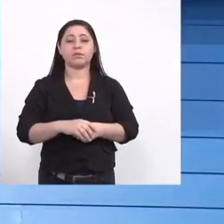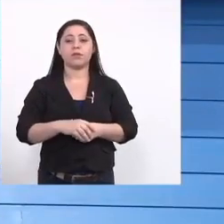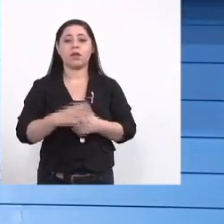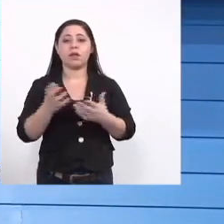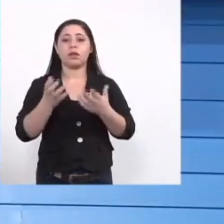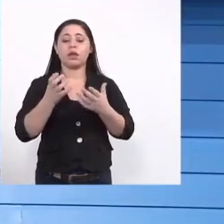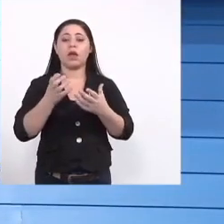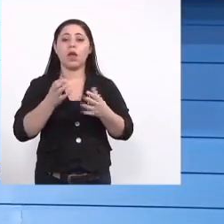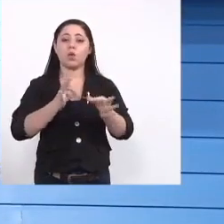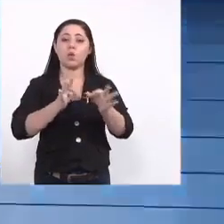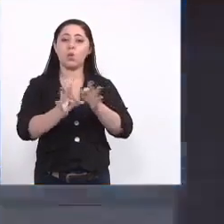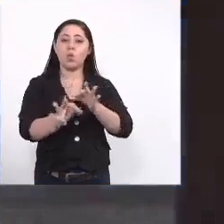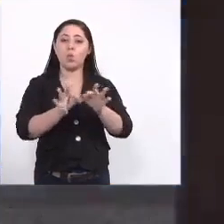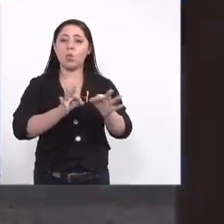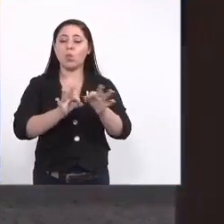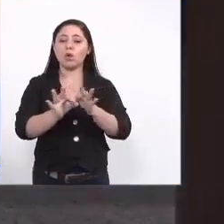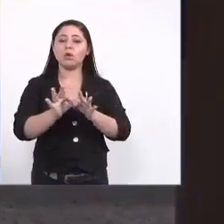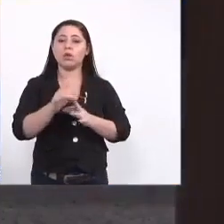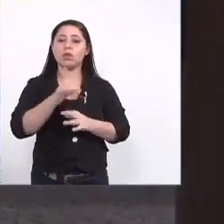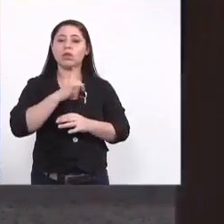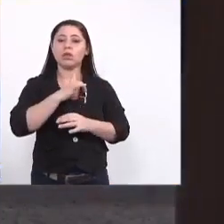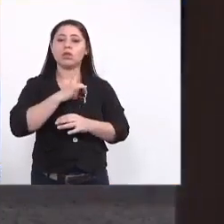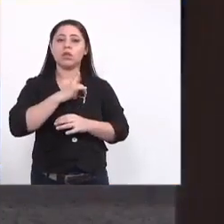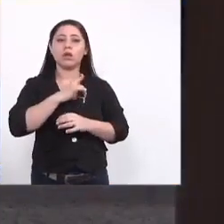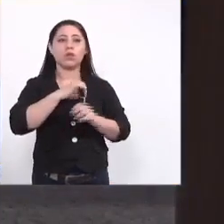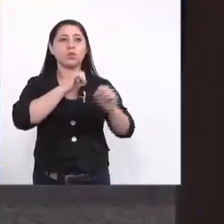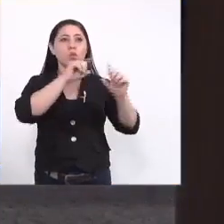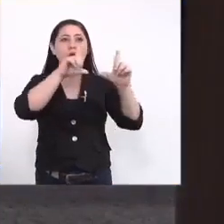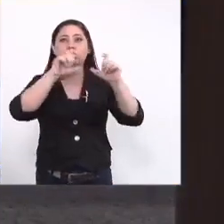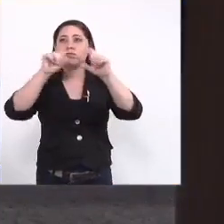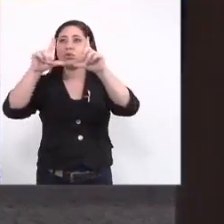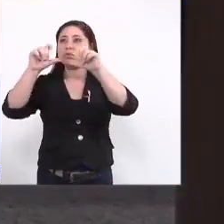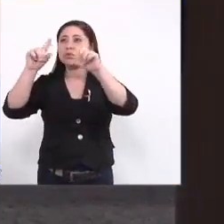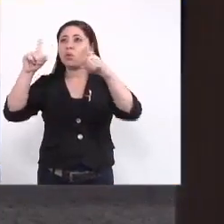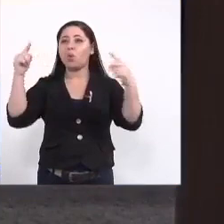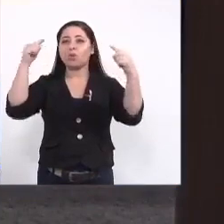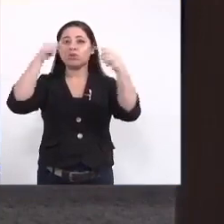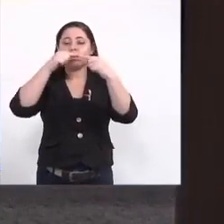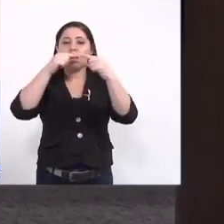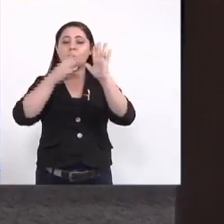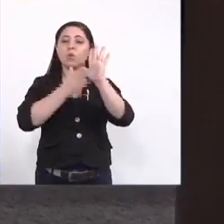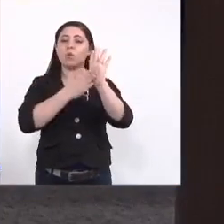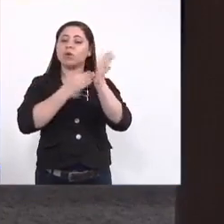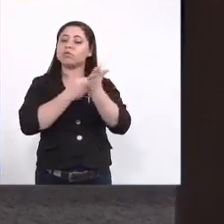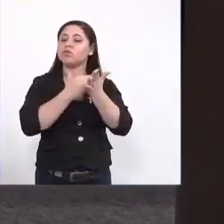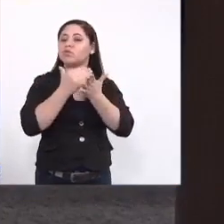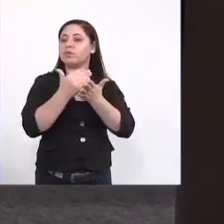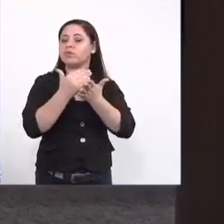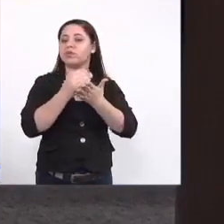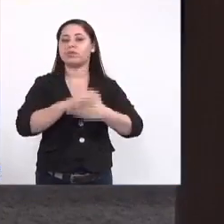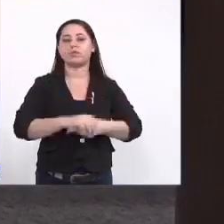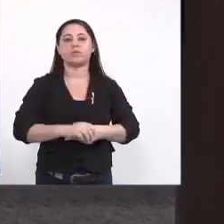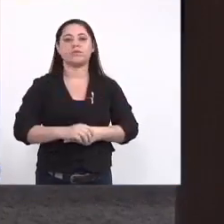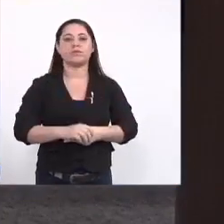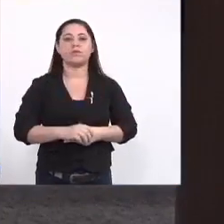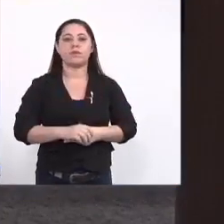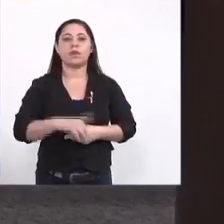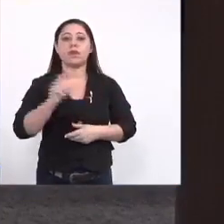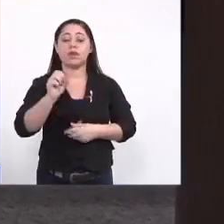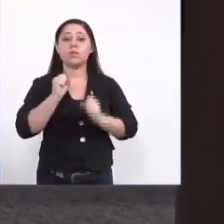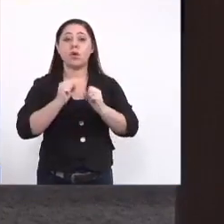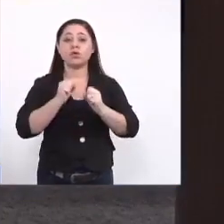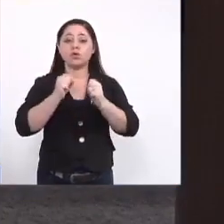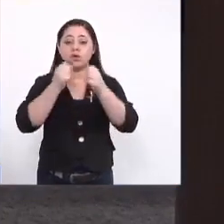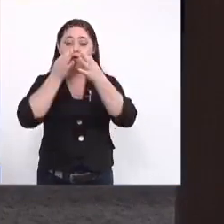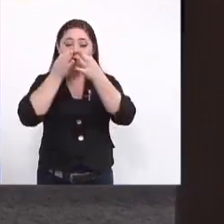pretende desenvolver então não tem slides com objetivos ainda é tudo uma proposta inicial que daria uma